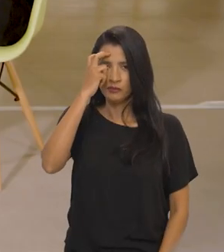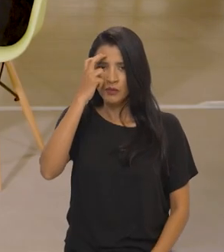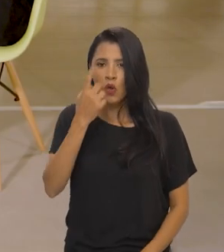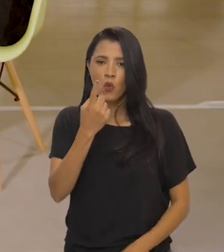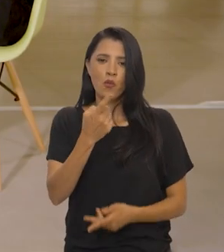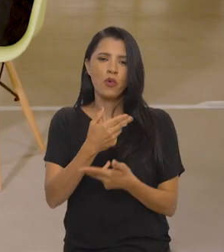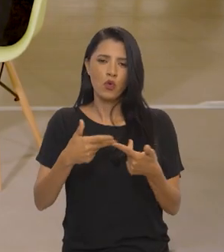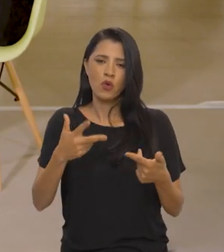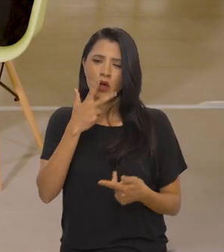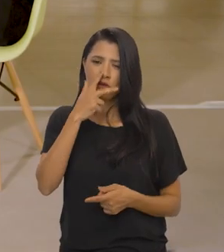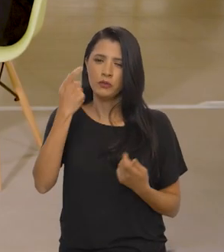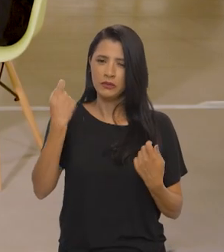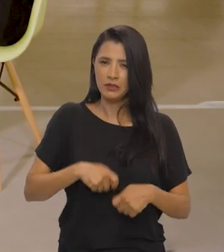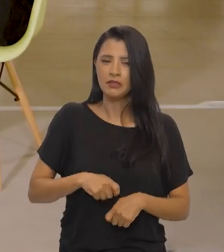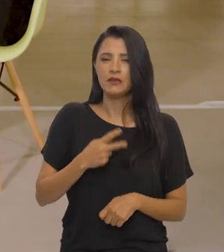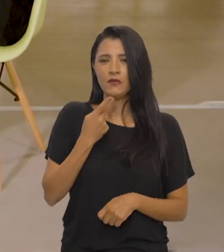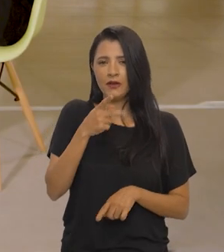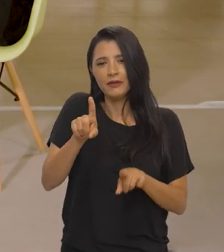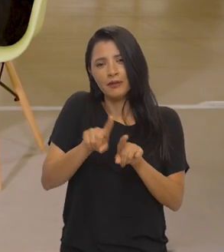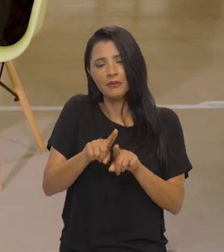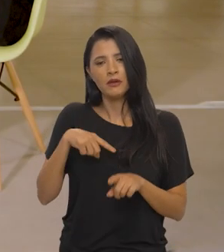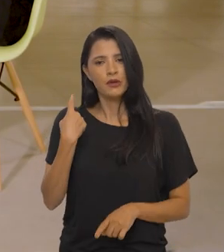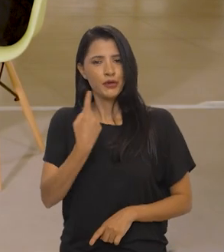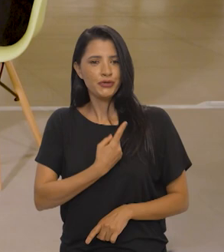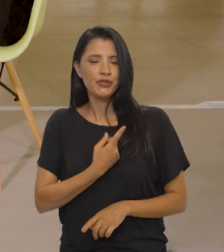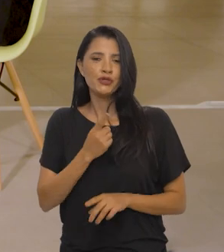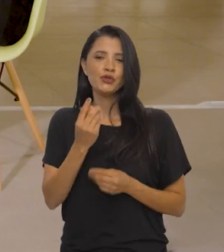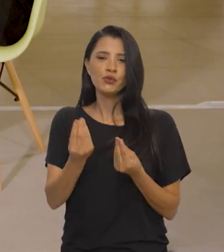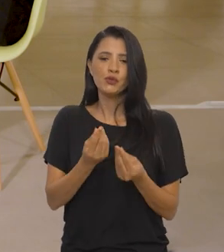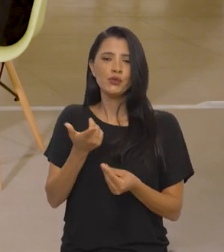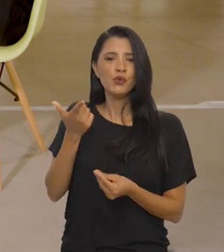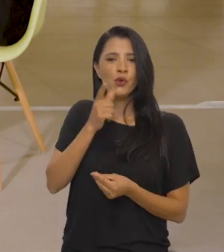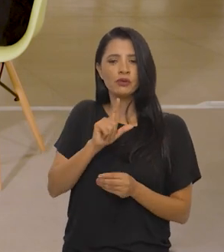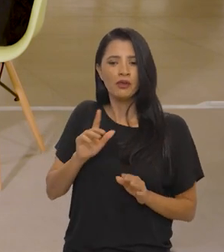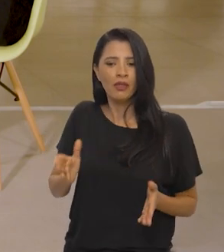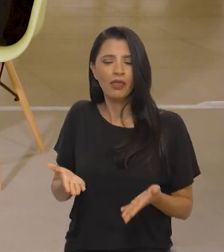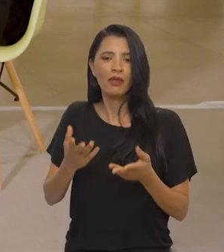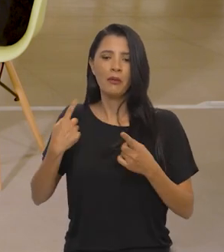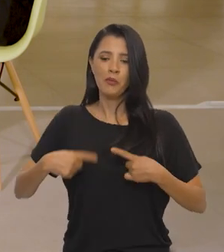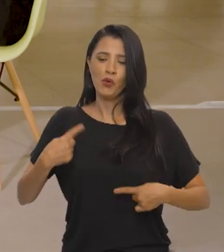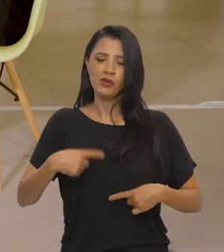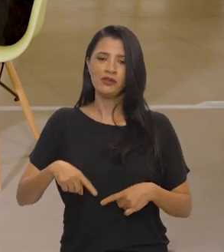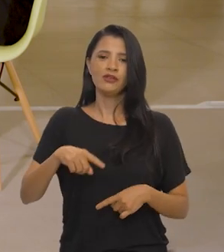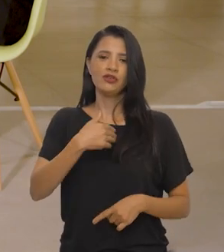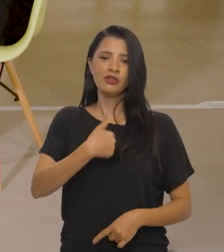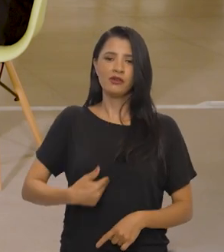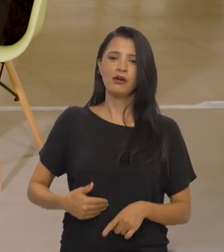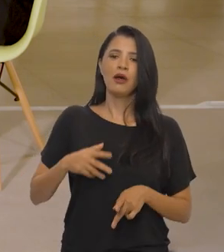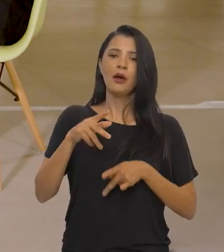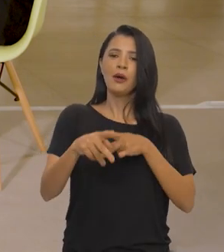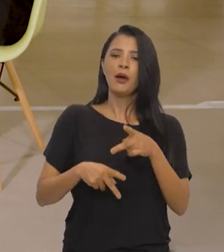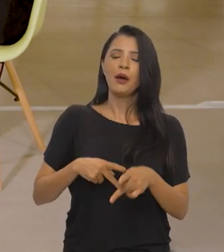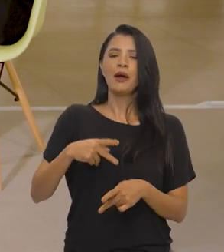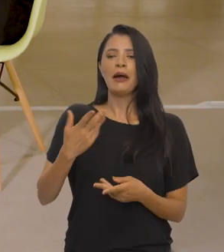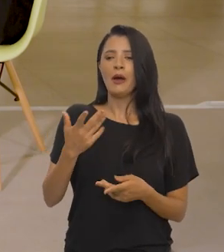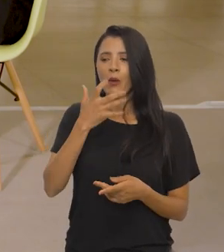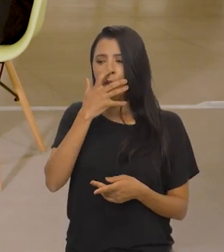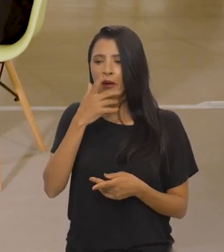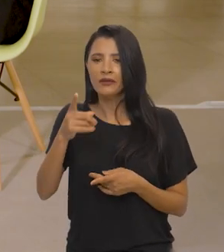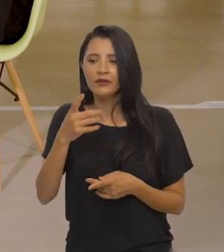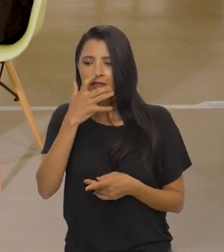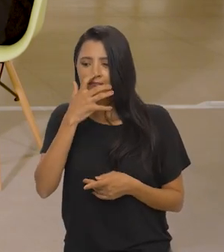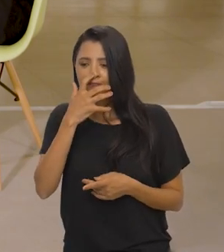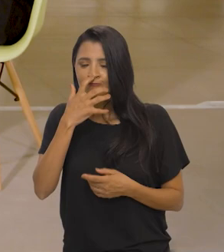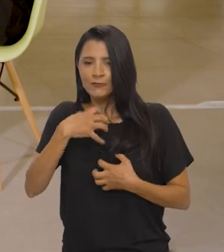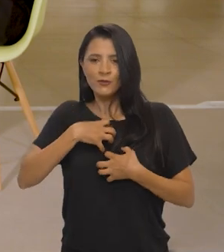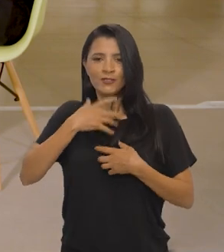Tem uma coisa que acho que a gente precisa falar muito é que a gente não consegue promover política pública com aquilo que você